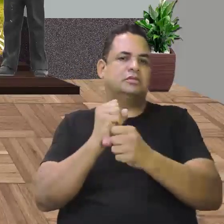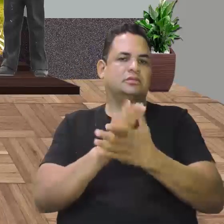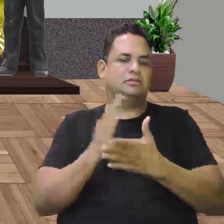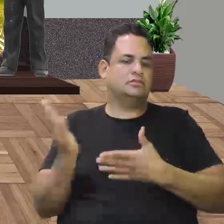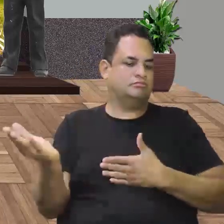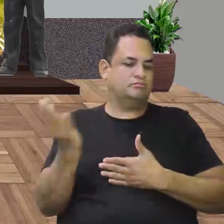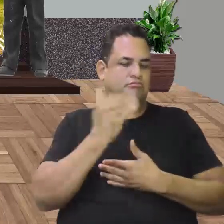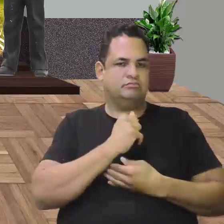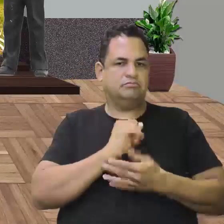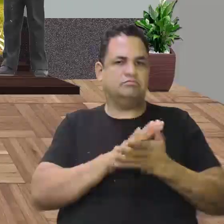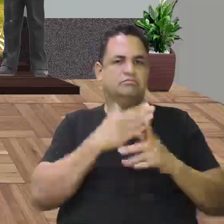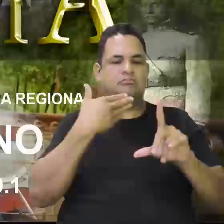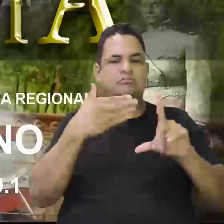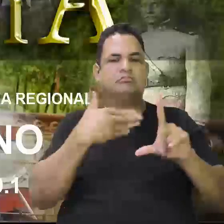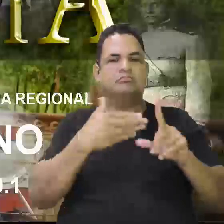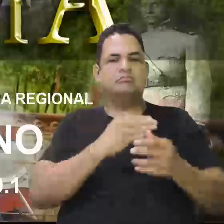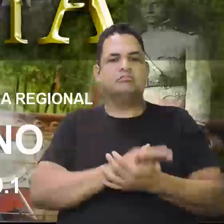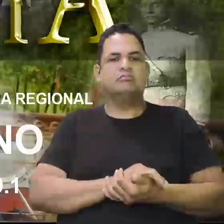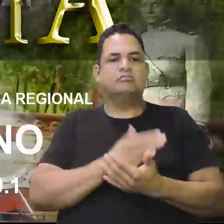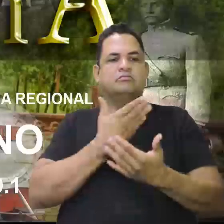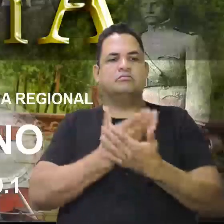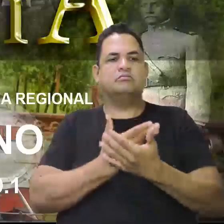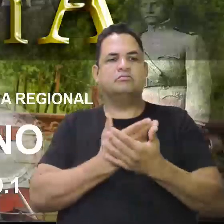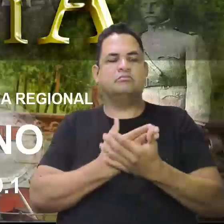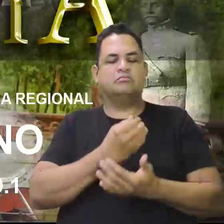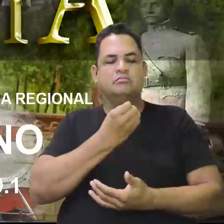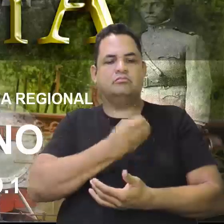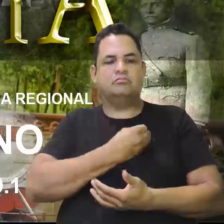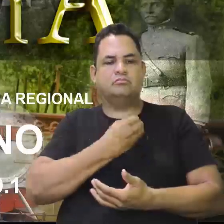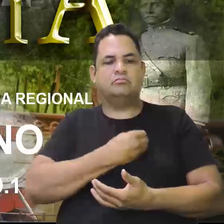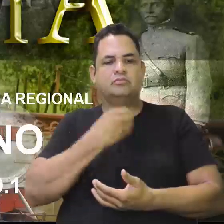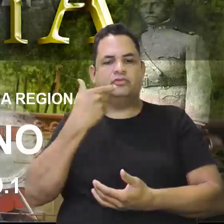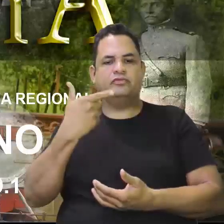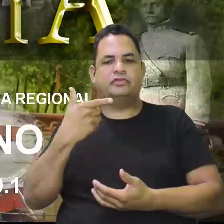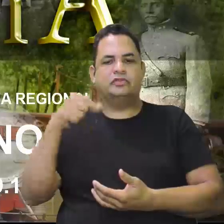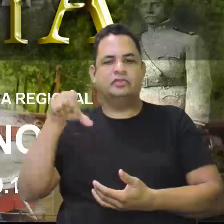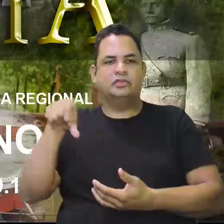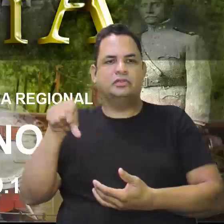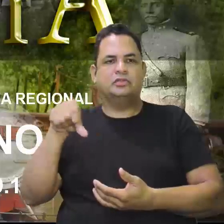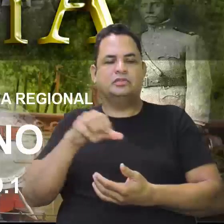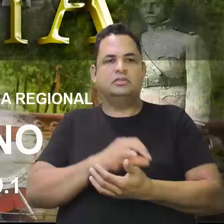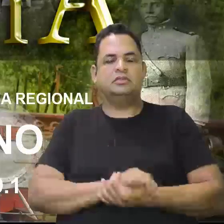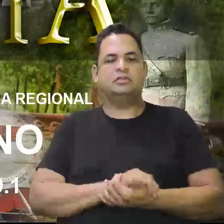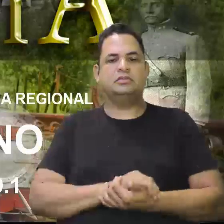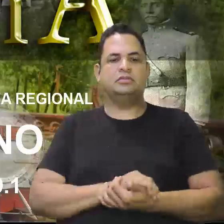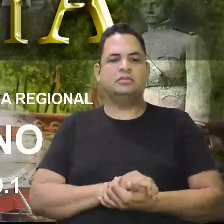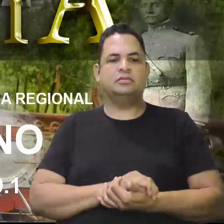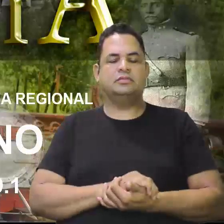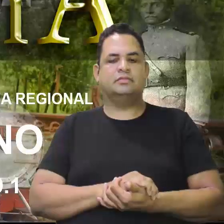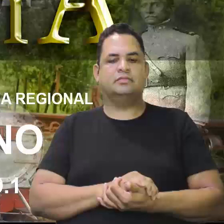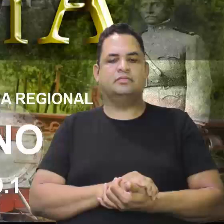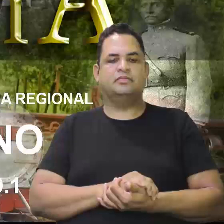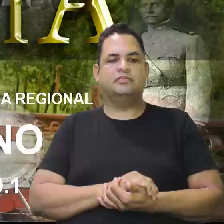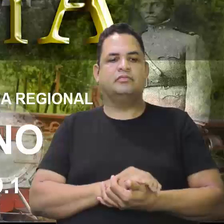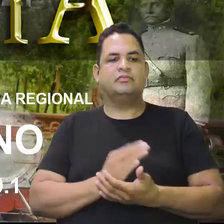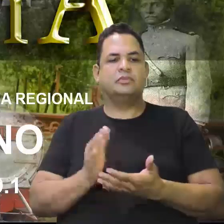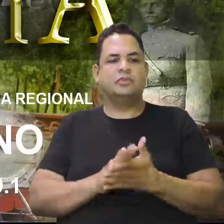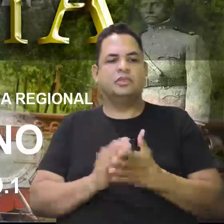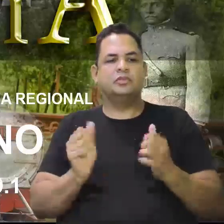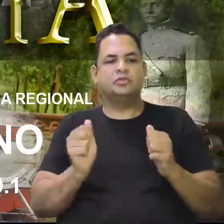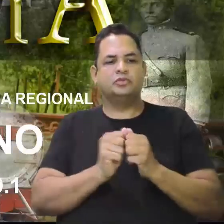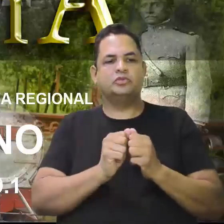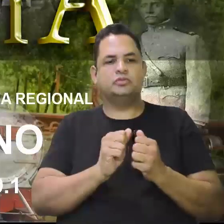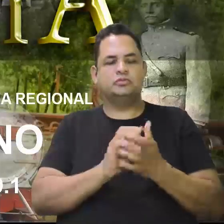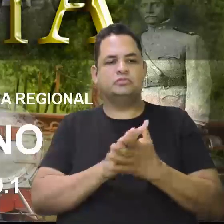Vamos lá? Na tela para vocês, aula de número 29. Aula de número 29 aí, eu, professor